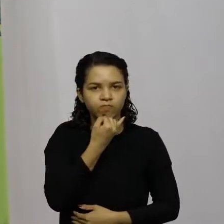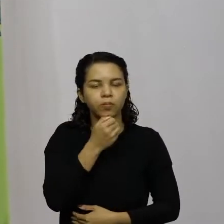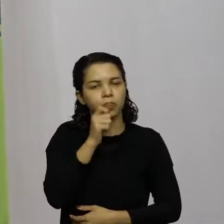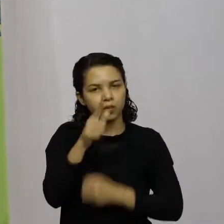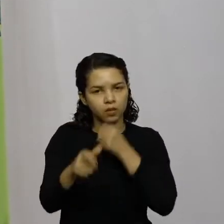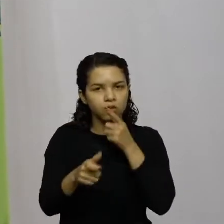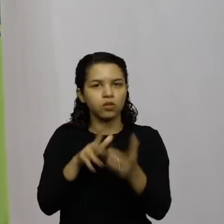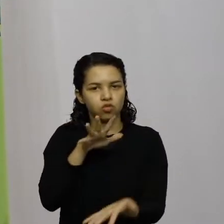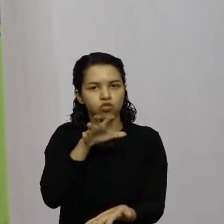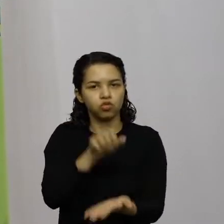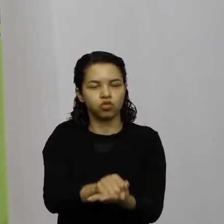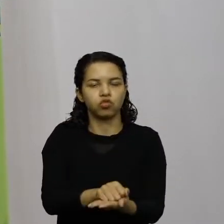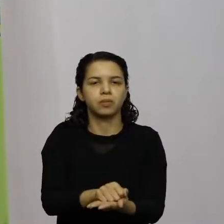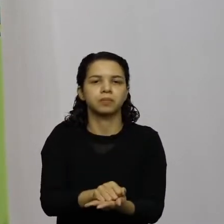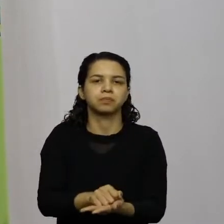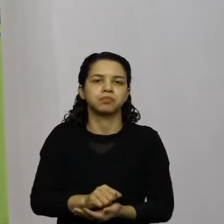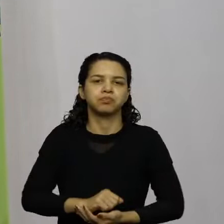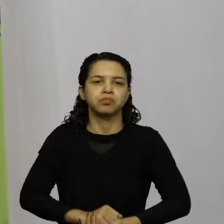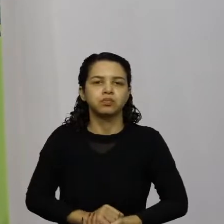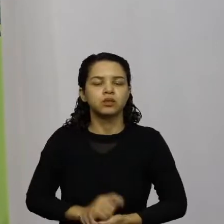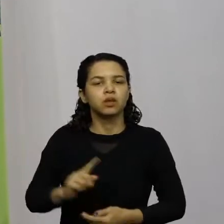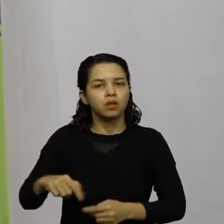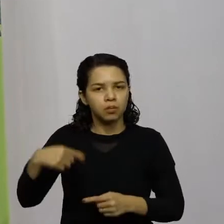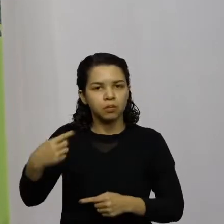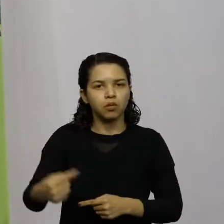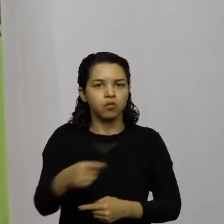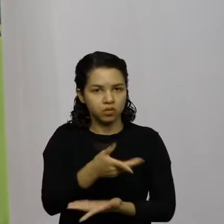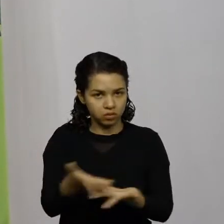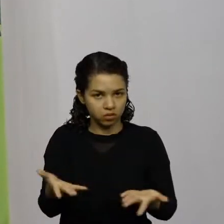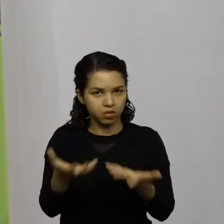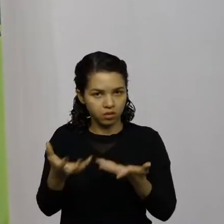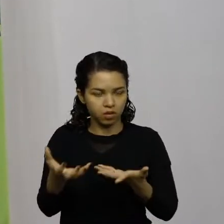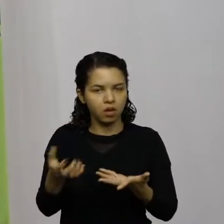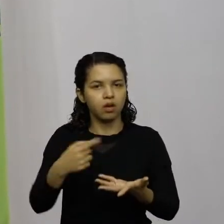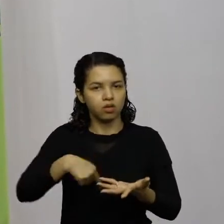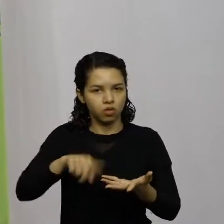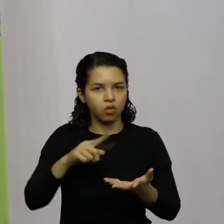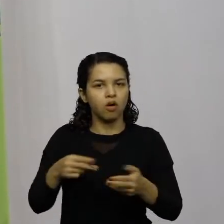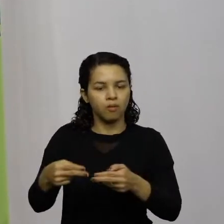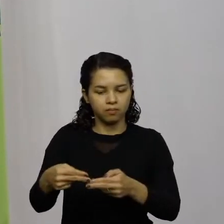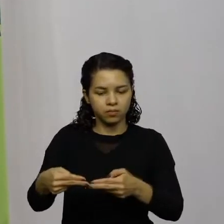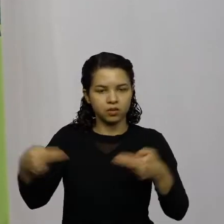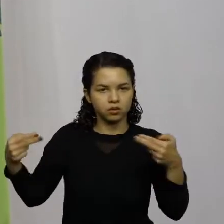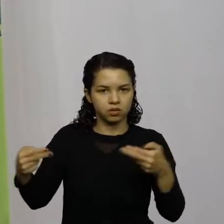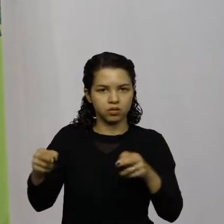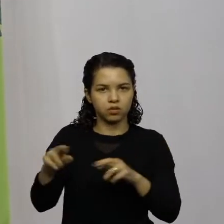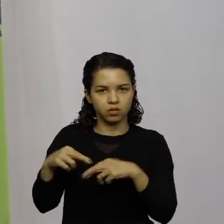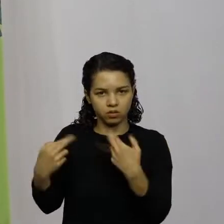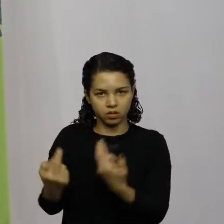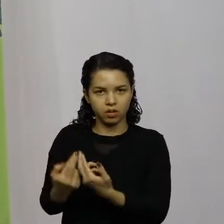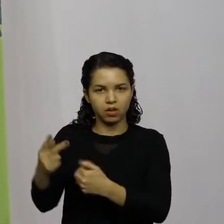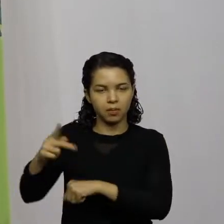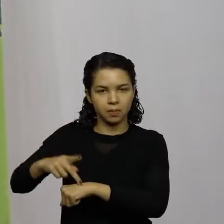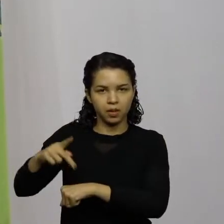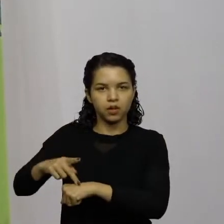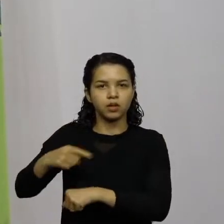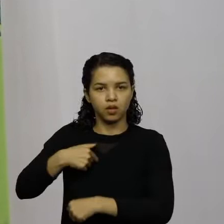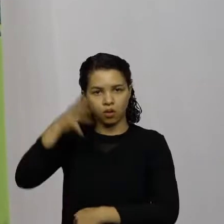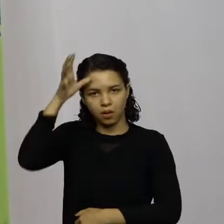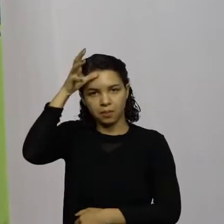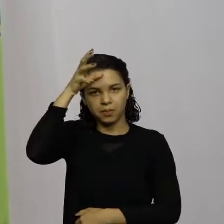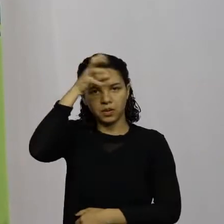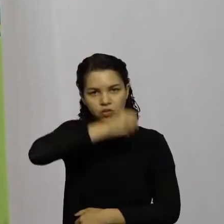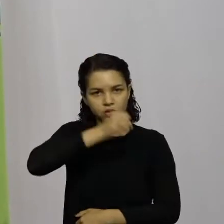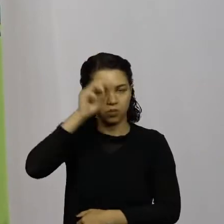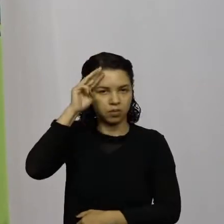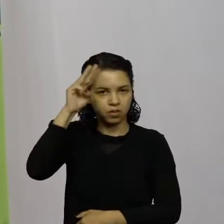registrada e mais tarde quem quiser nós vamos fazer a inauguração da pedra que eu aprendi com Moisés que não